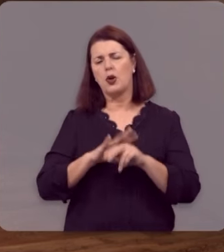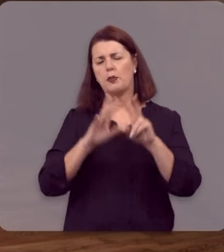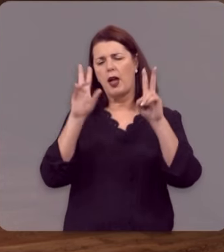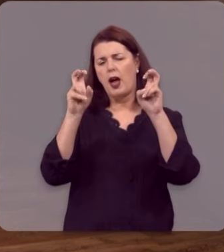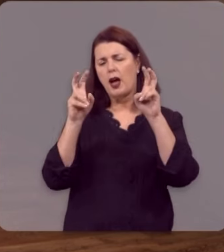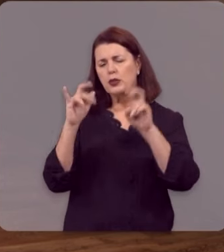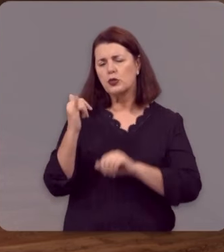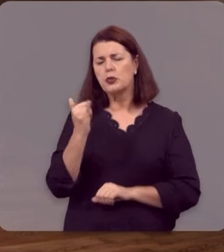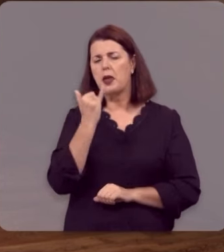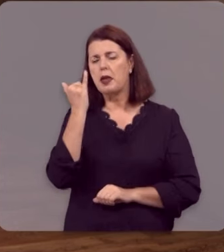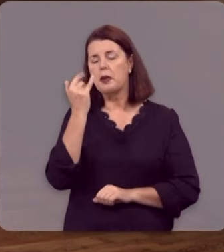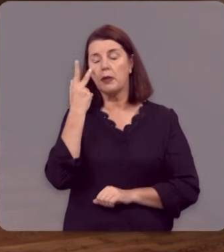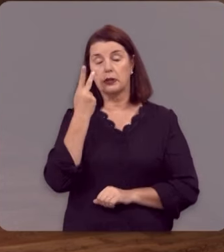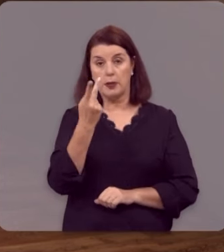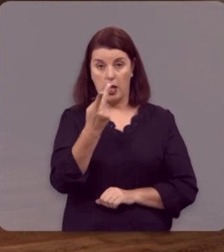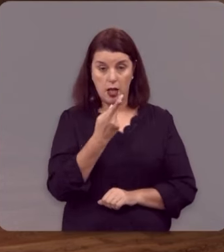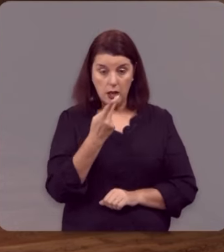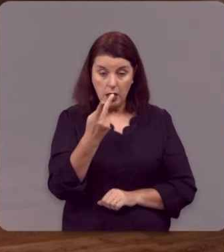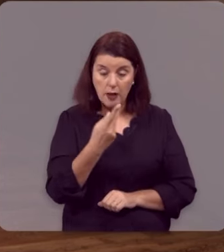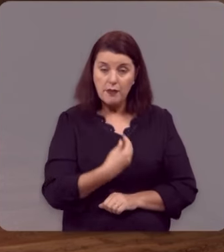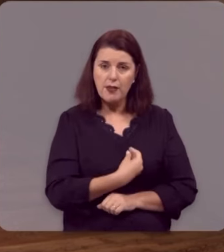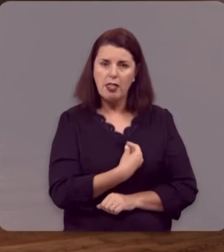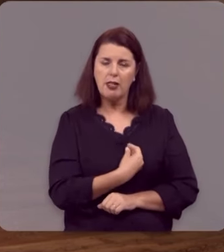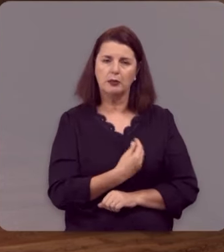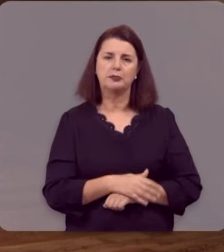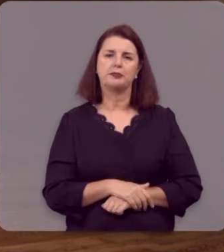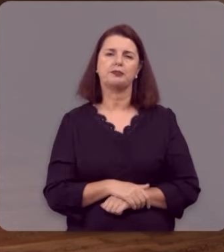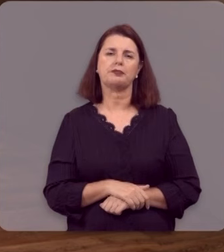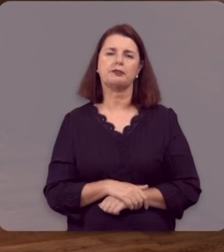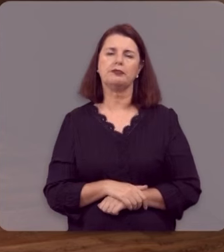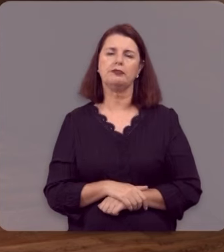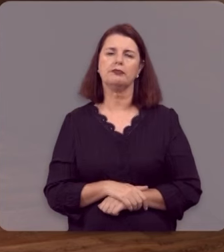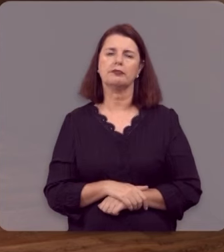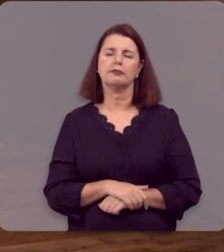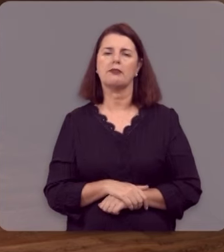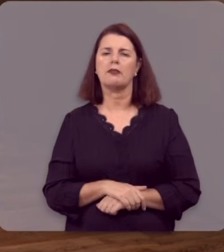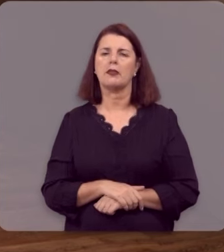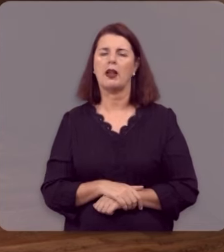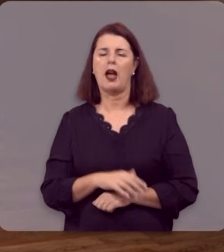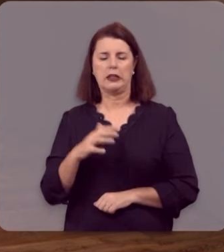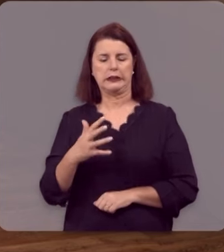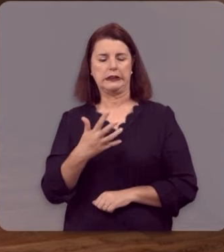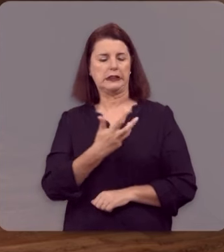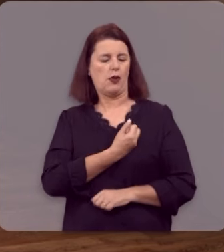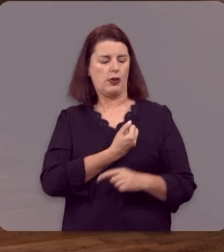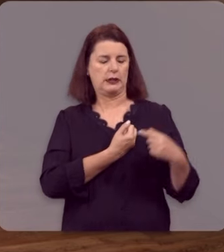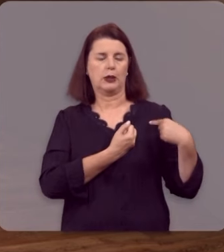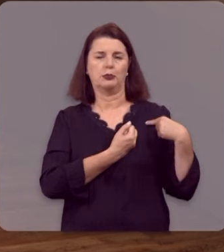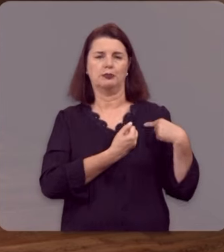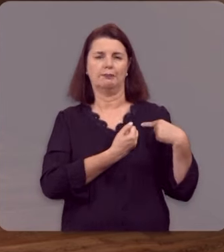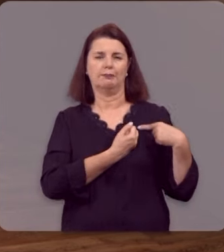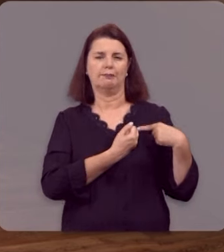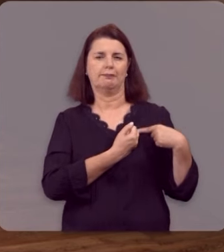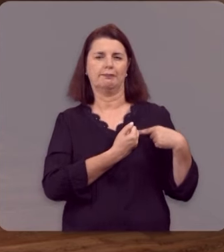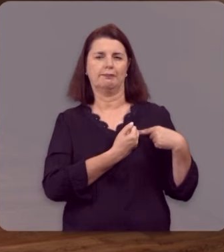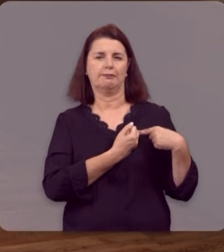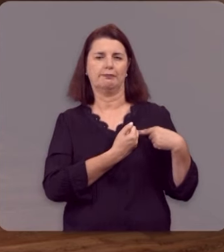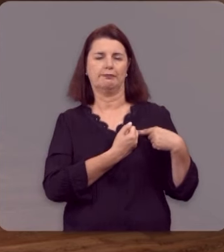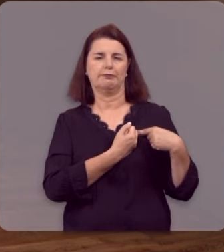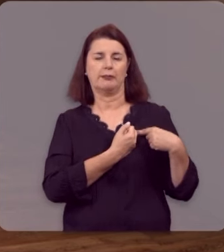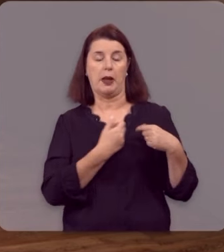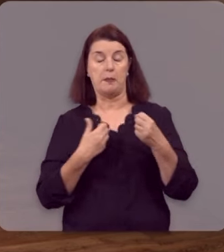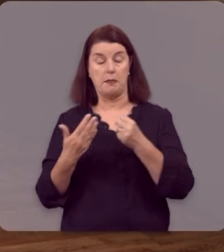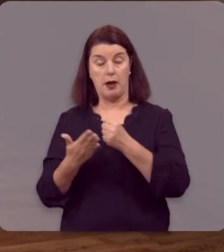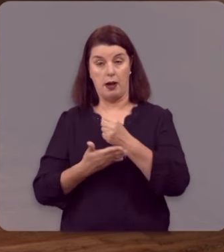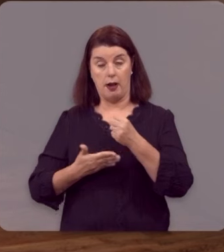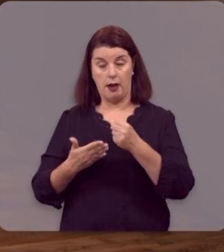assunto que é vital para a sua, para a minha, para a nossa vida. Os elos da salvação. Vou basear